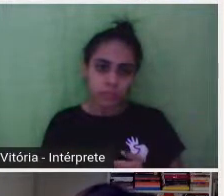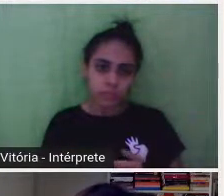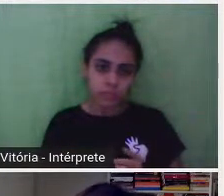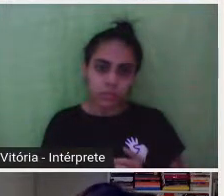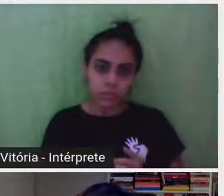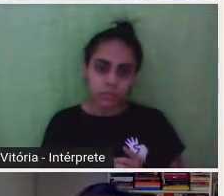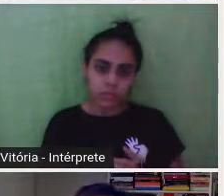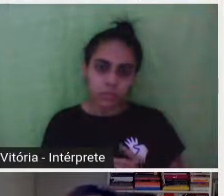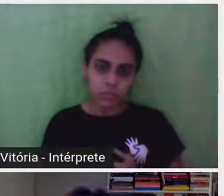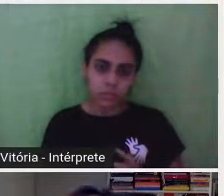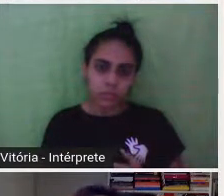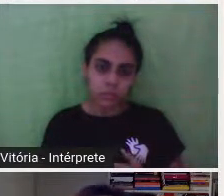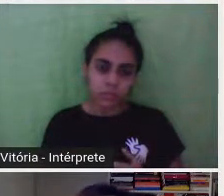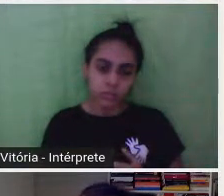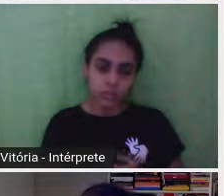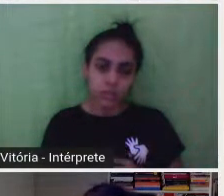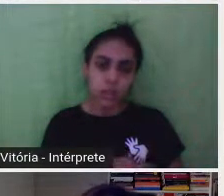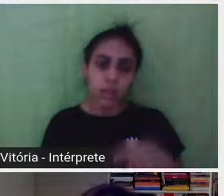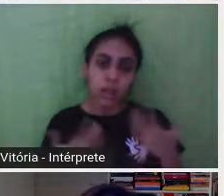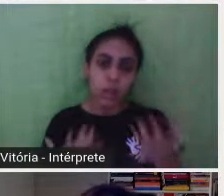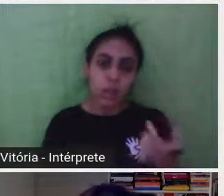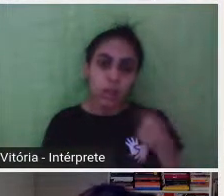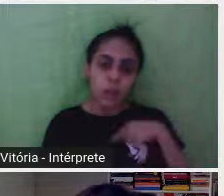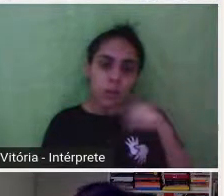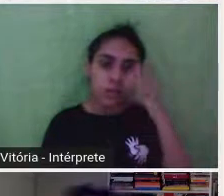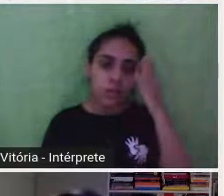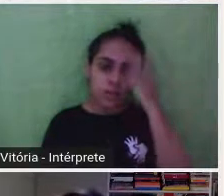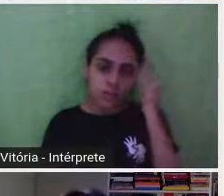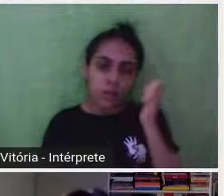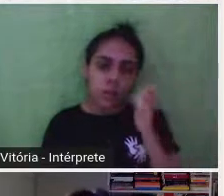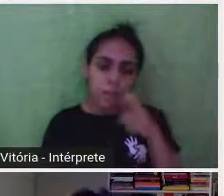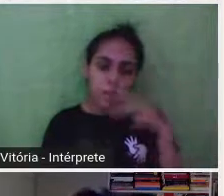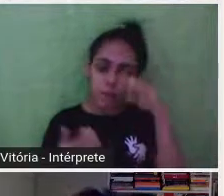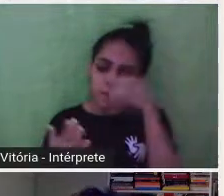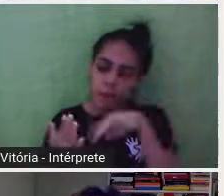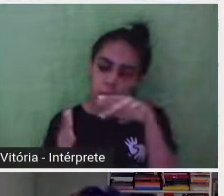Ferrante, né, então, assim, muito se especula, vou ler aqui um pouquinho, tá, Fernanda?